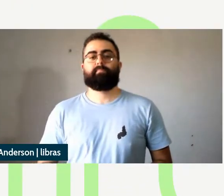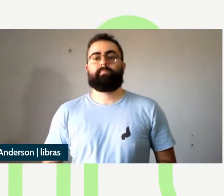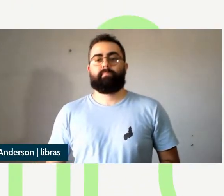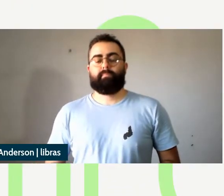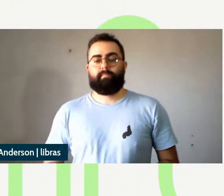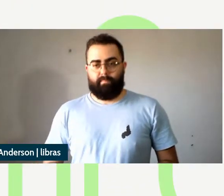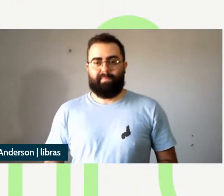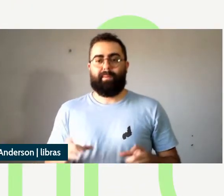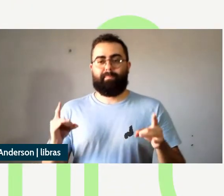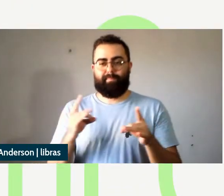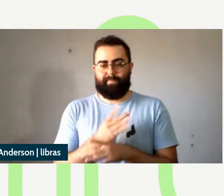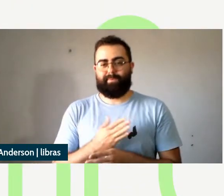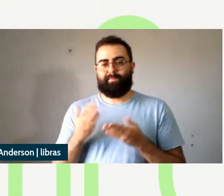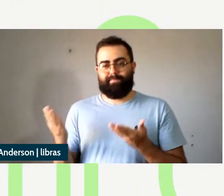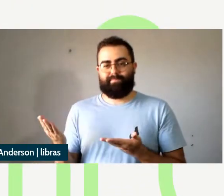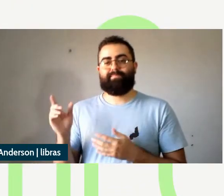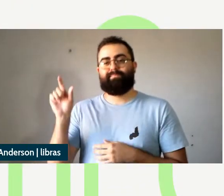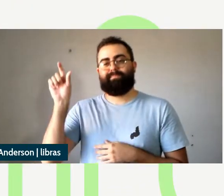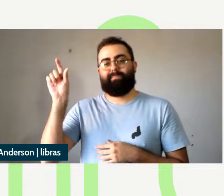passivas resultativas